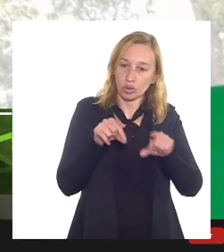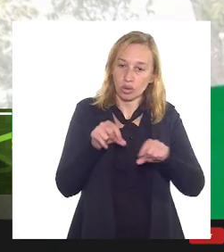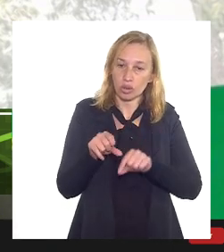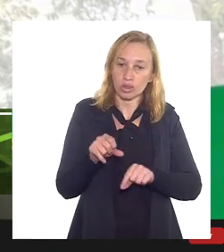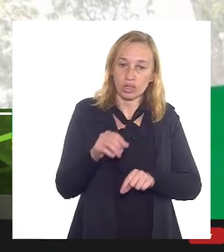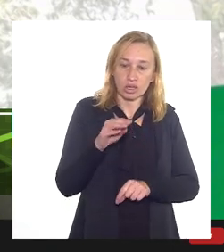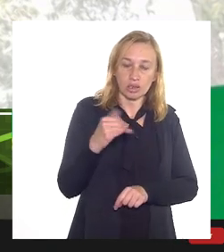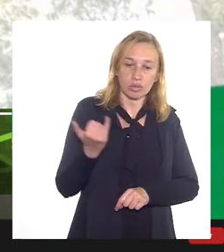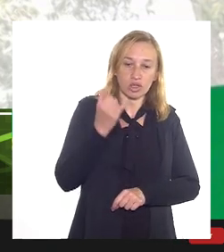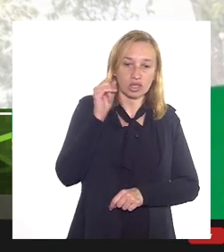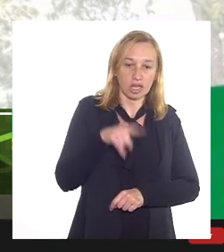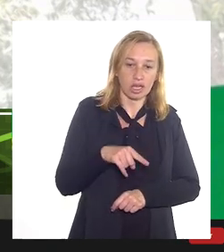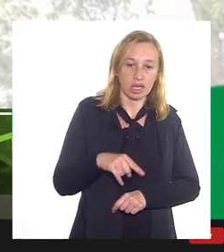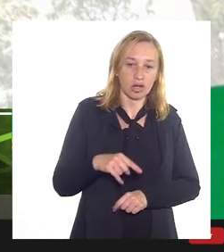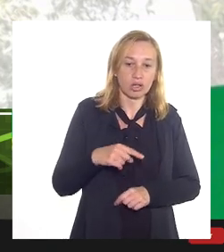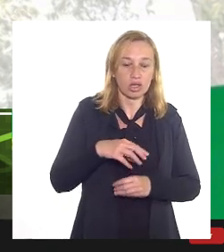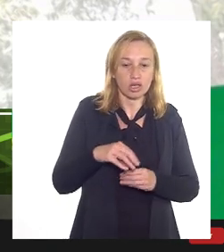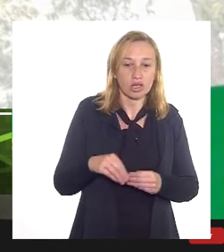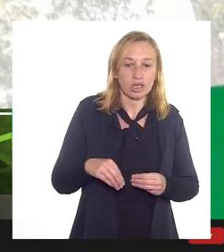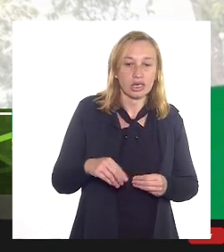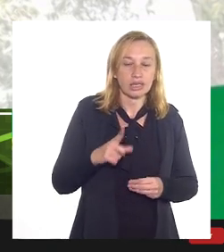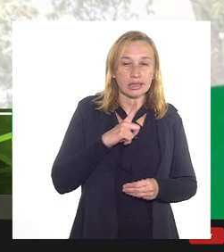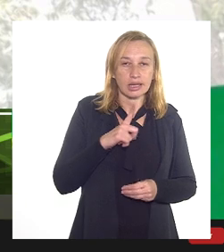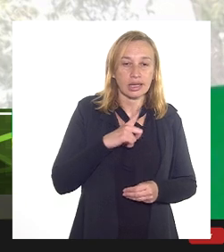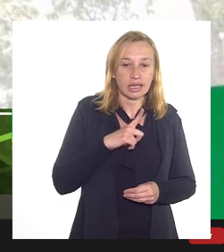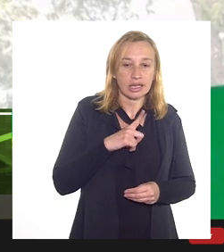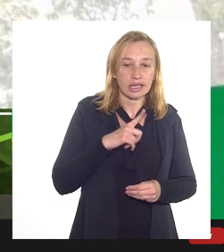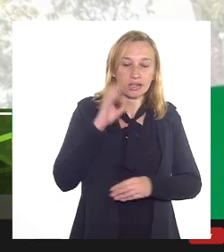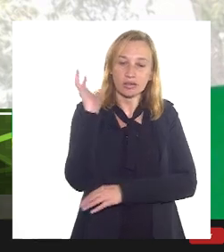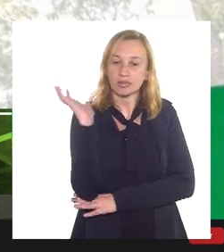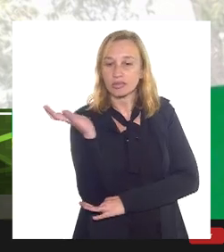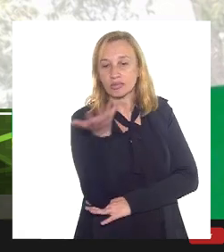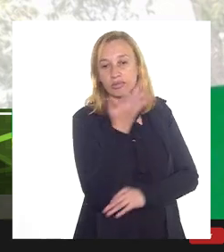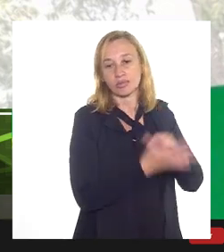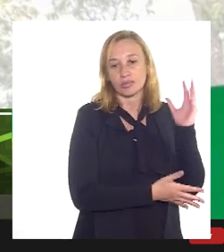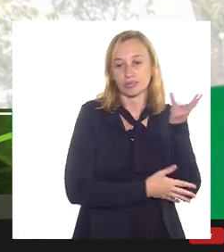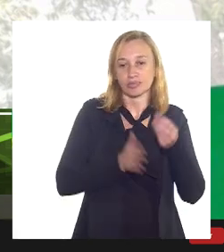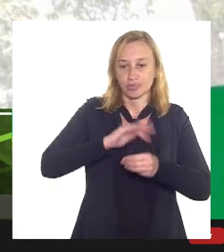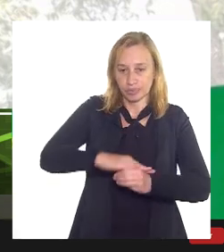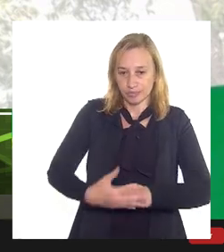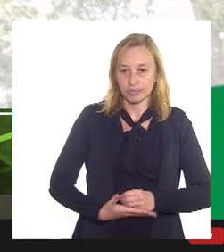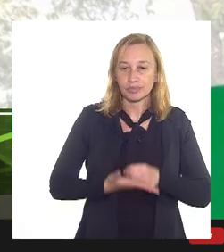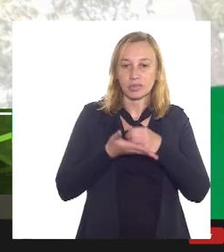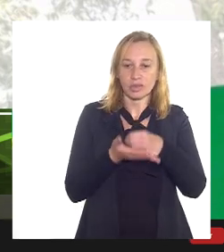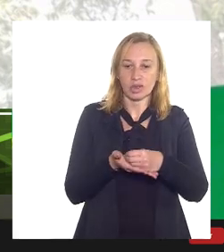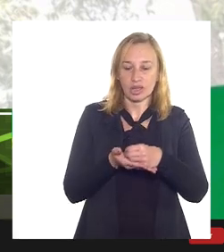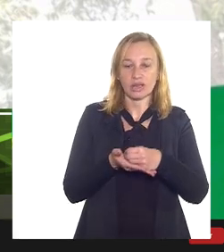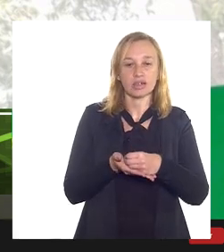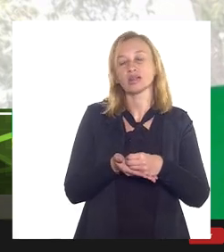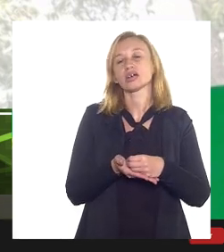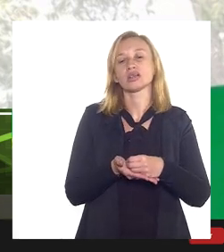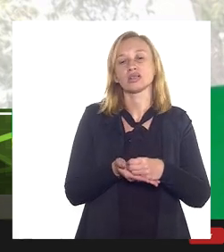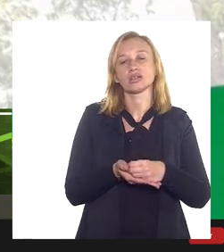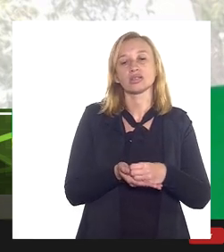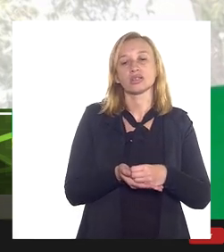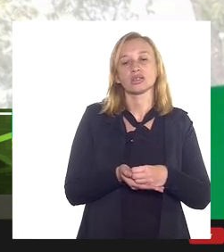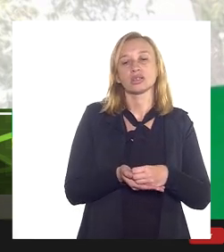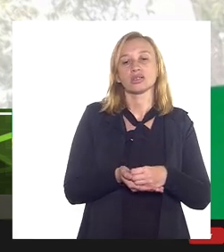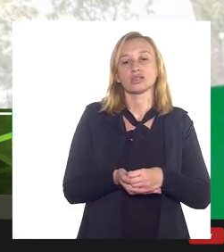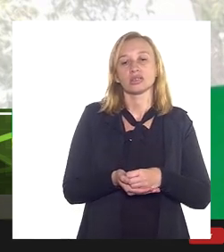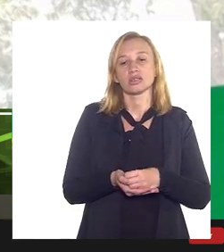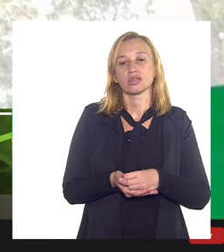aqueles que envolvem meio ambiente, sustentabilidade, que são